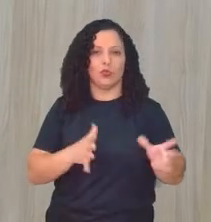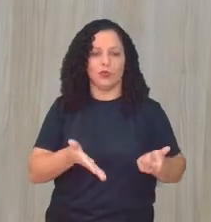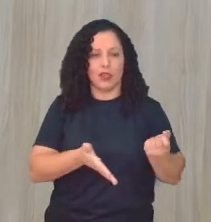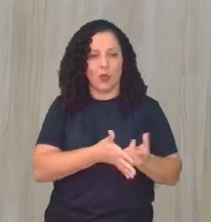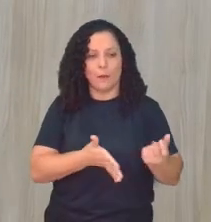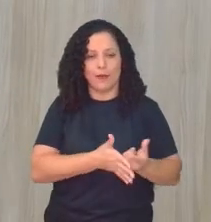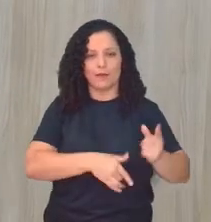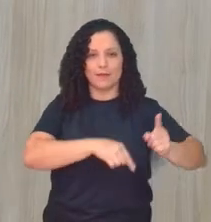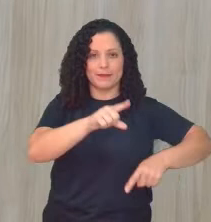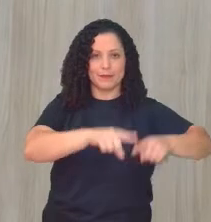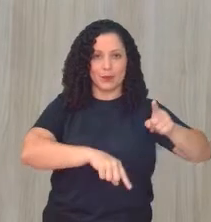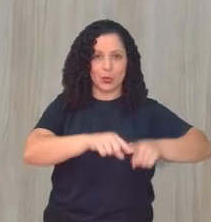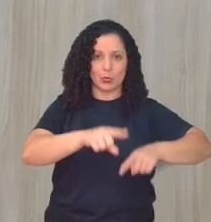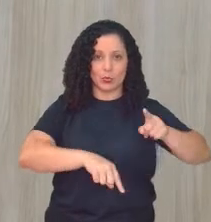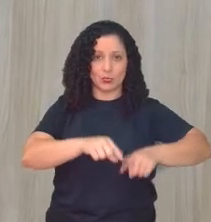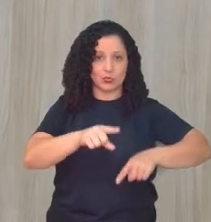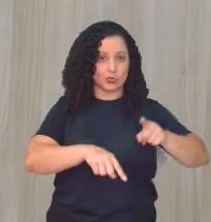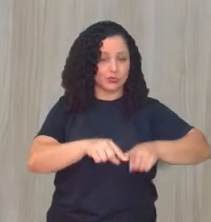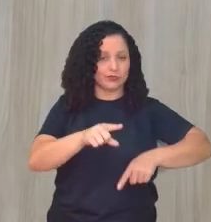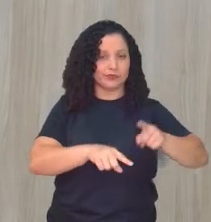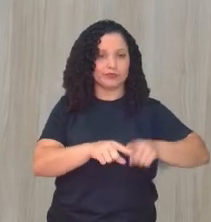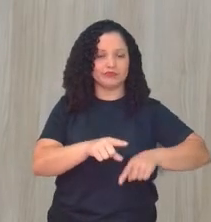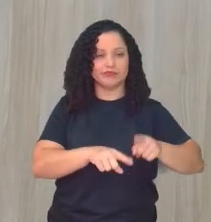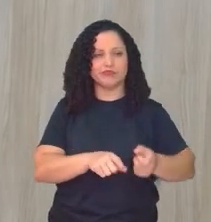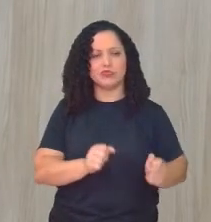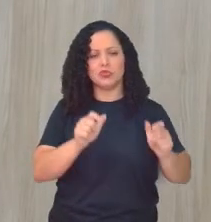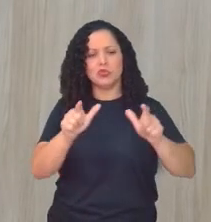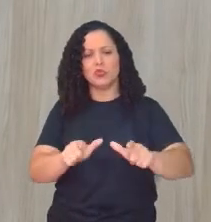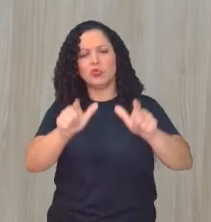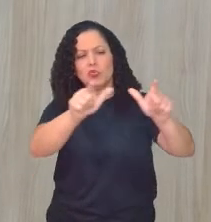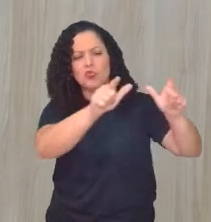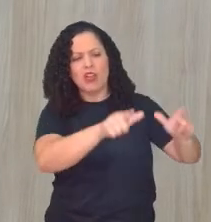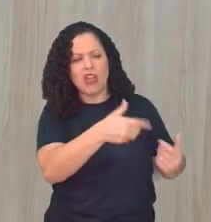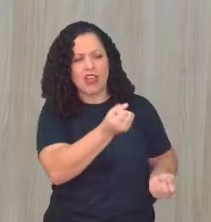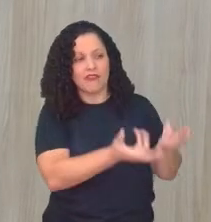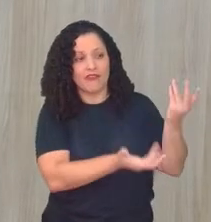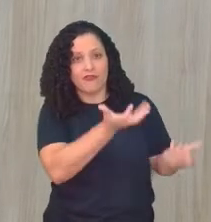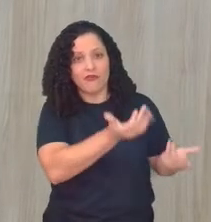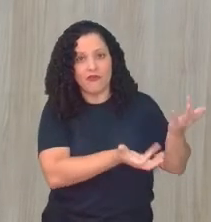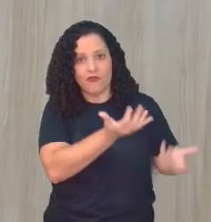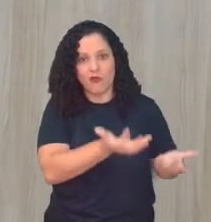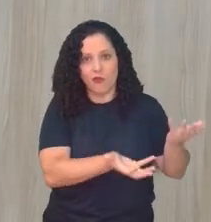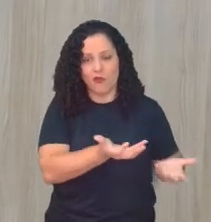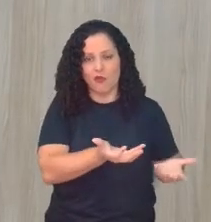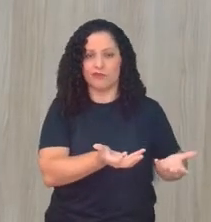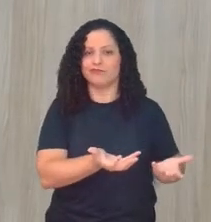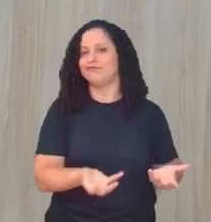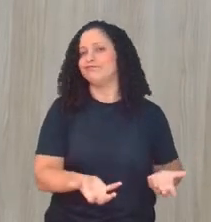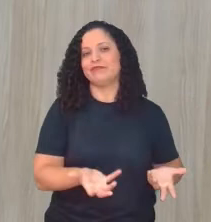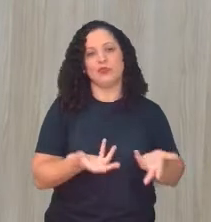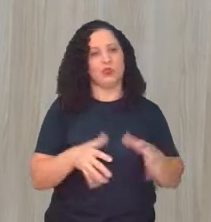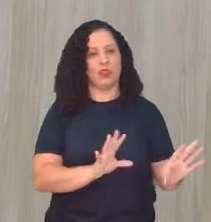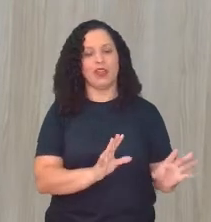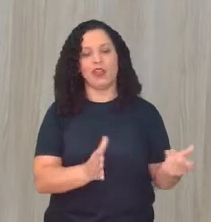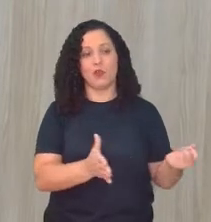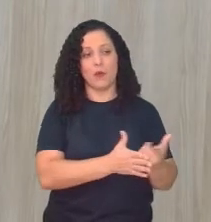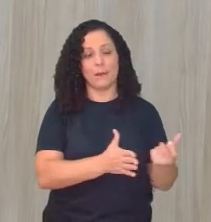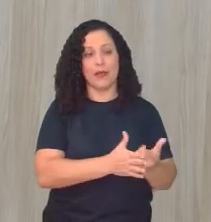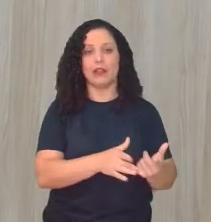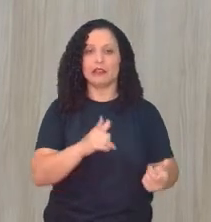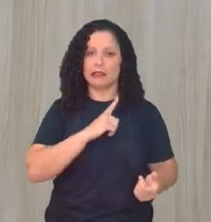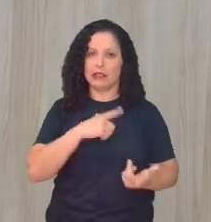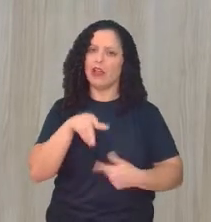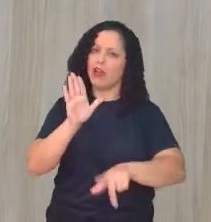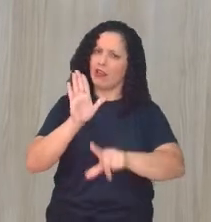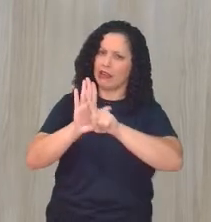são oriundos, né? Que vêm de lugares que foram queimados ilegalmente. Porque tem aí, né? A queimada que é legal